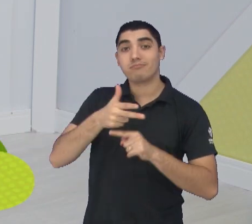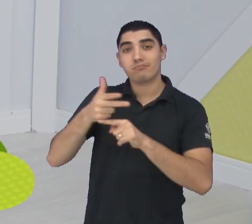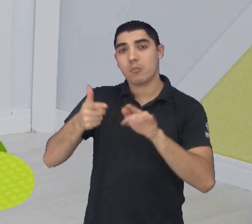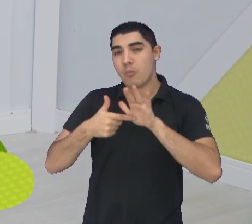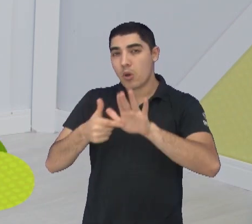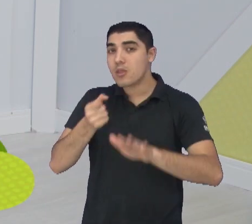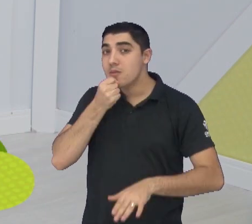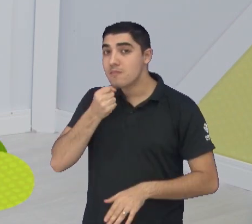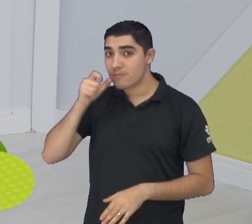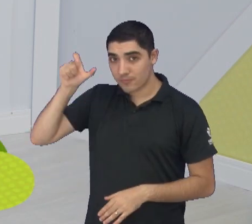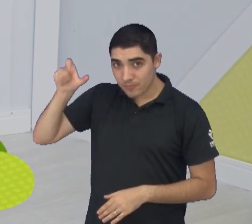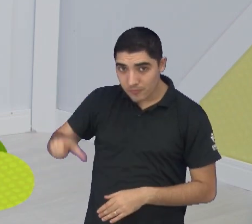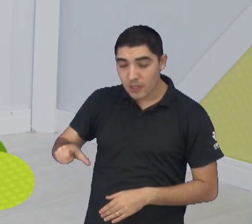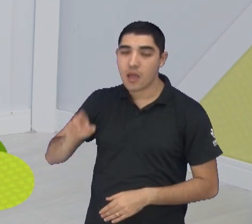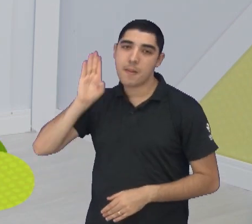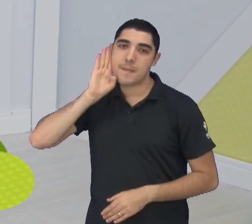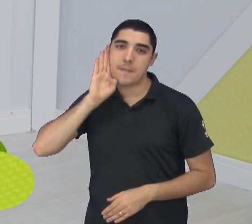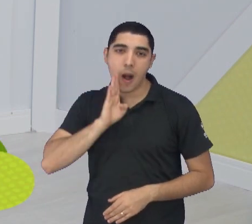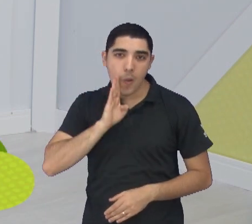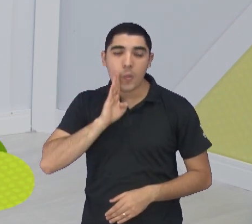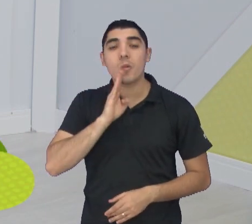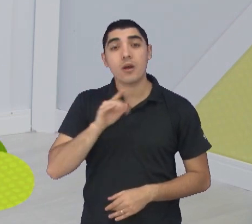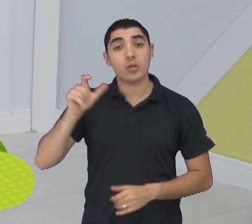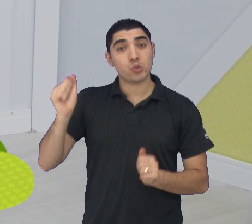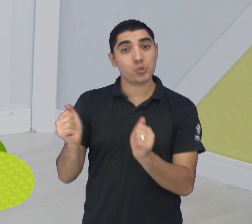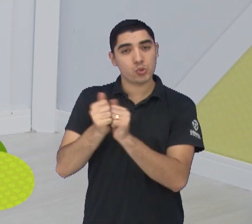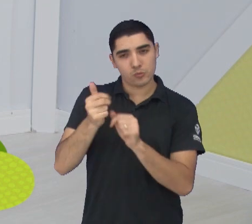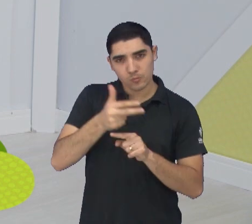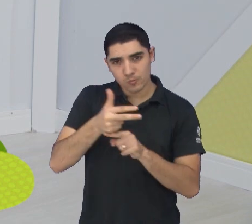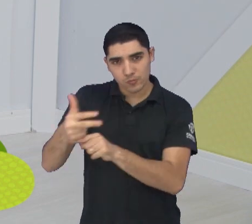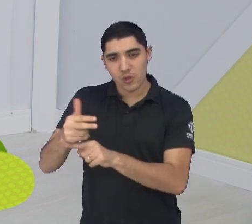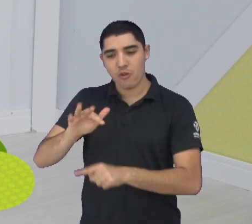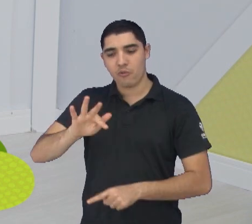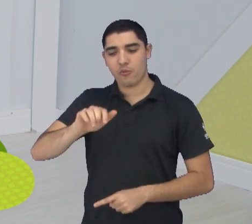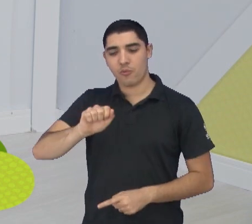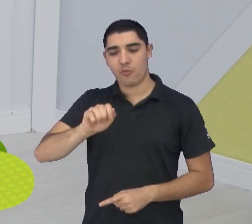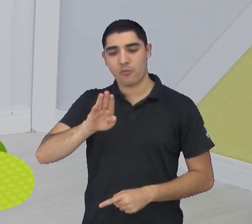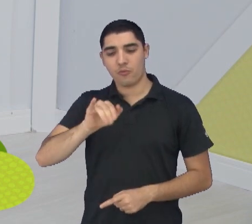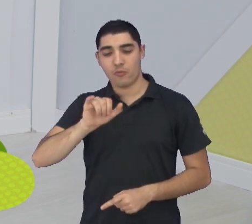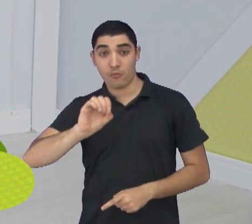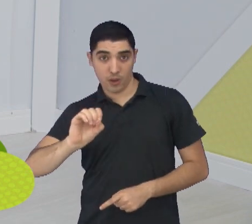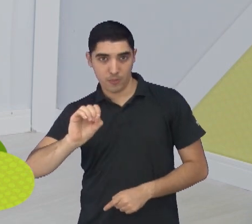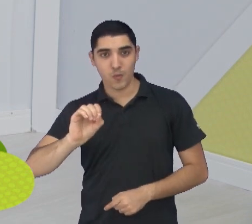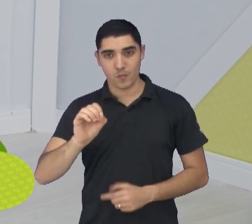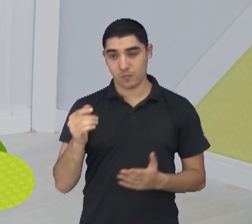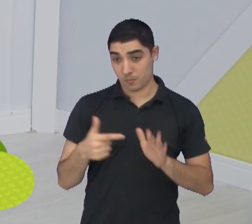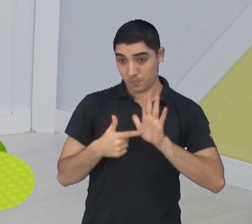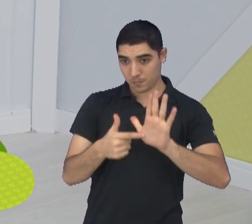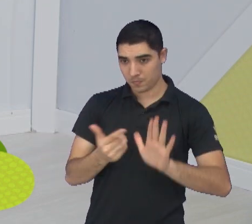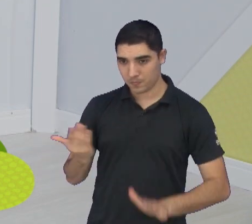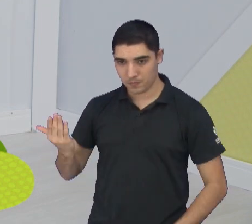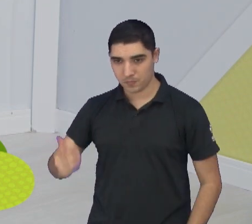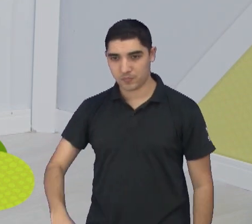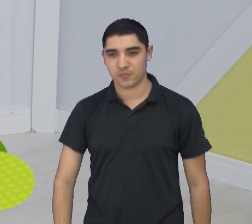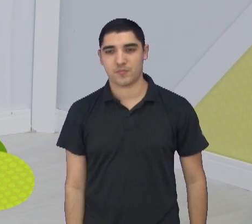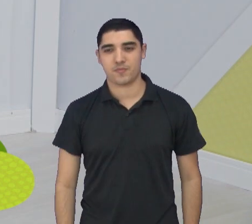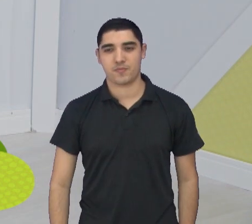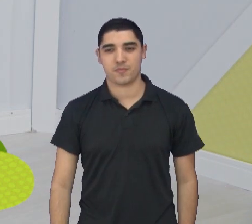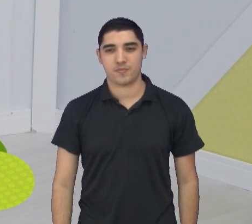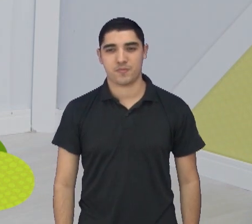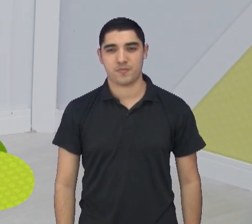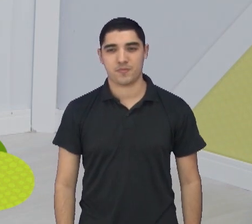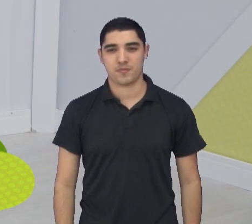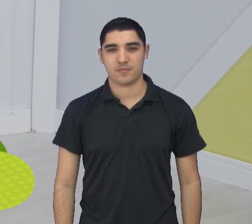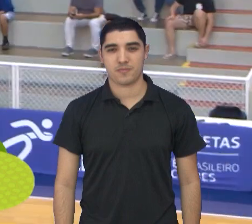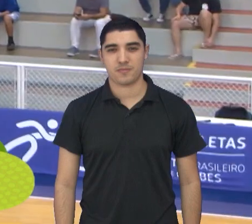é o nosso repórter, o Paulo Ricardo e o cinegrafista Fábio Negrão, o nosso Big Black. Solta, Matheus! A